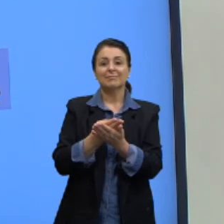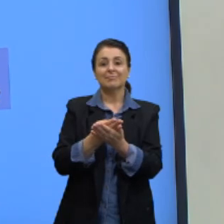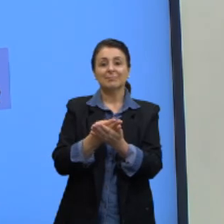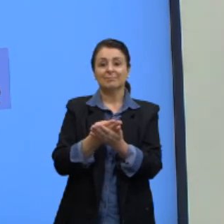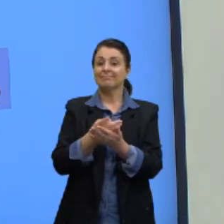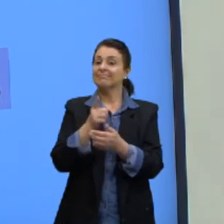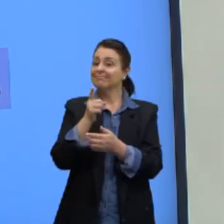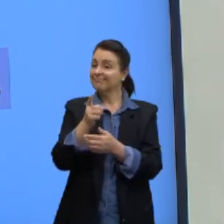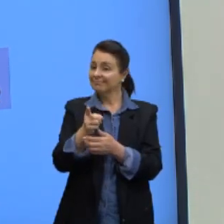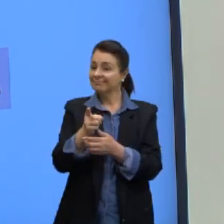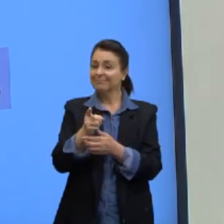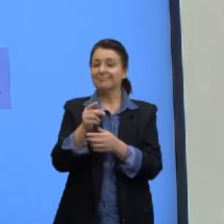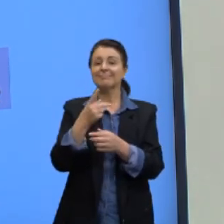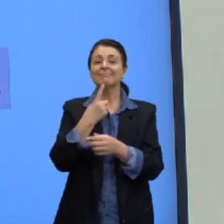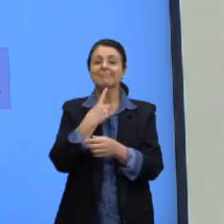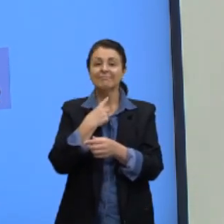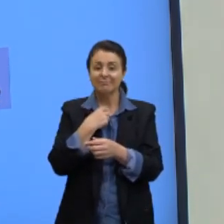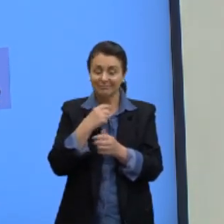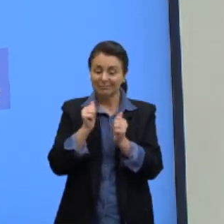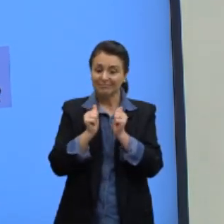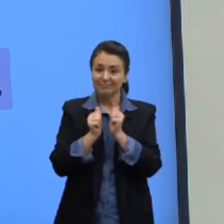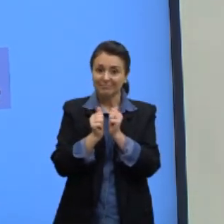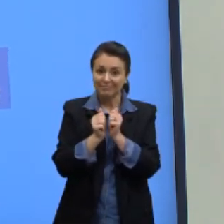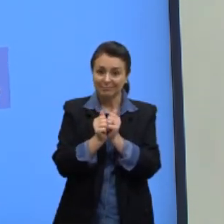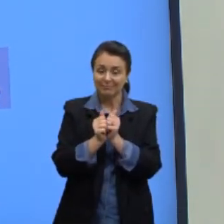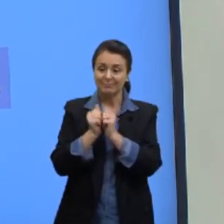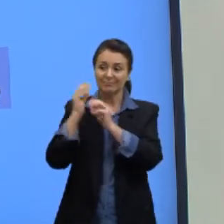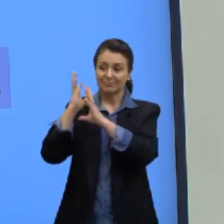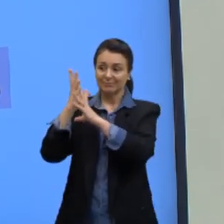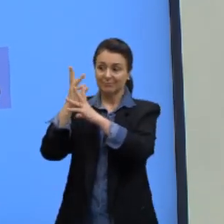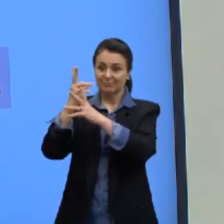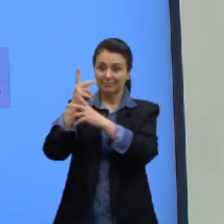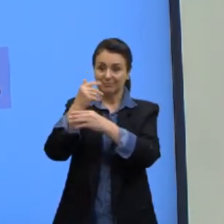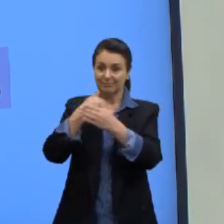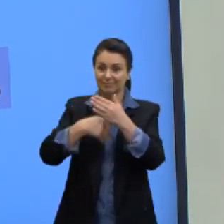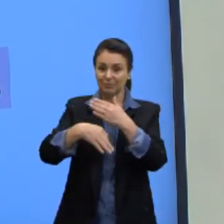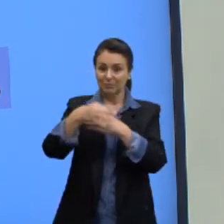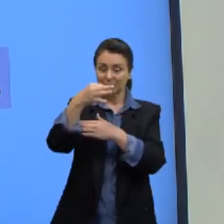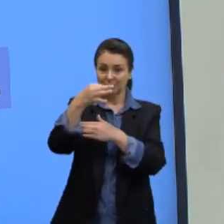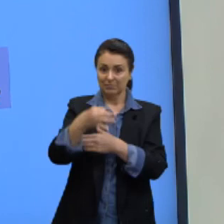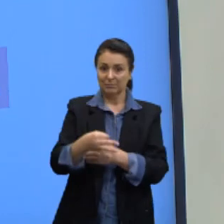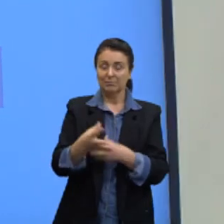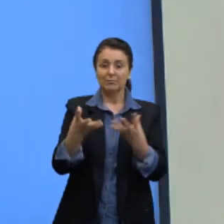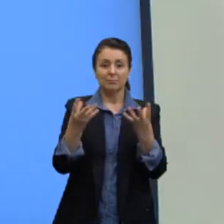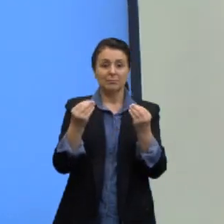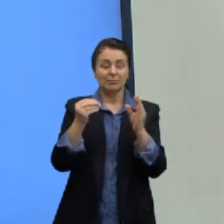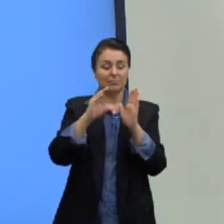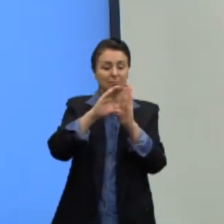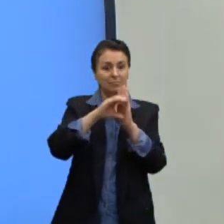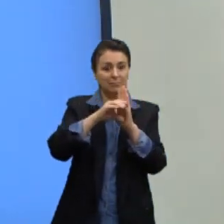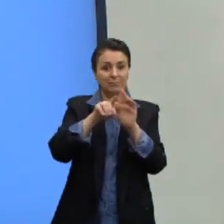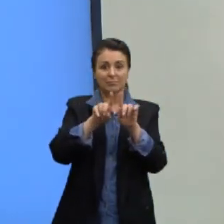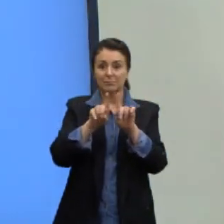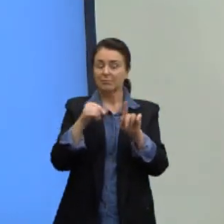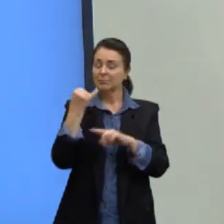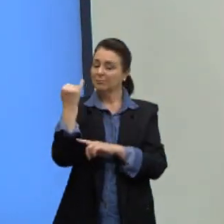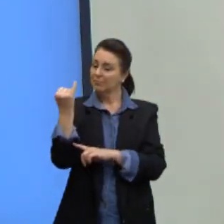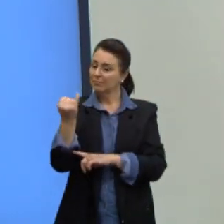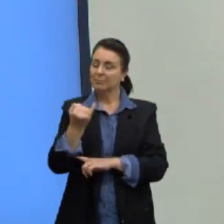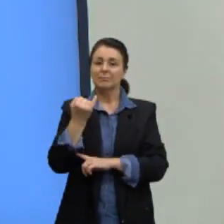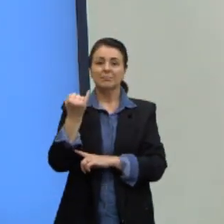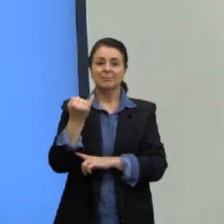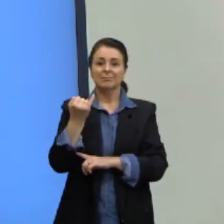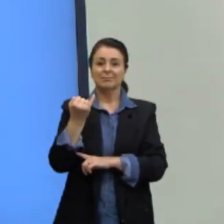tenham acompanhado, que tenha dado tudo certo nesta retomada. Eu sei que são muitos conceitos, mas importante